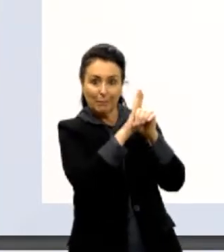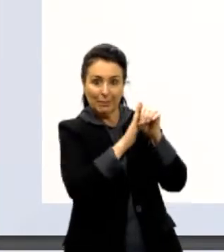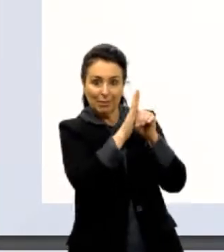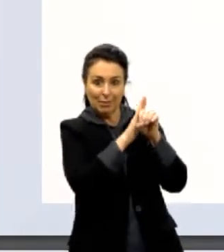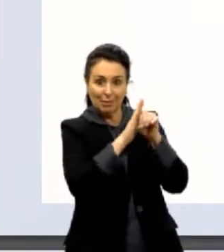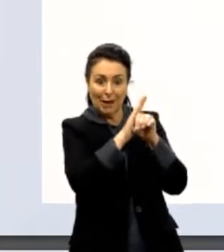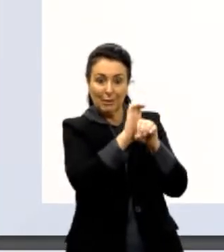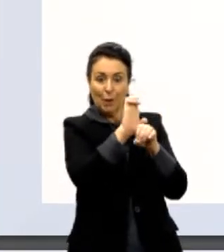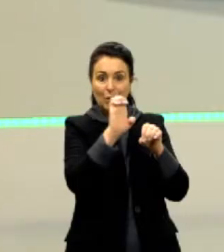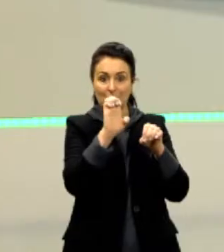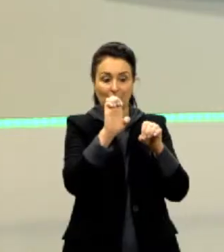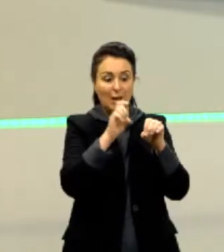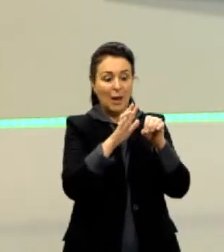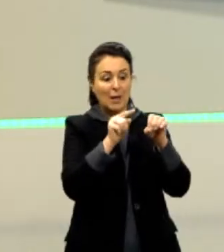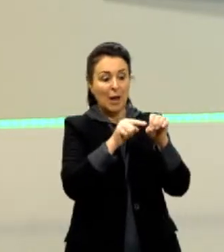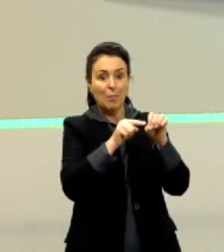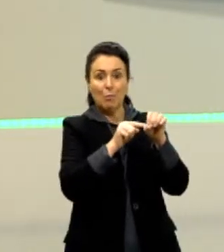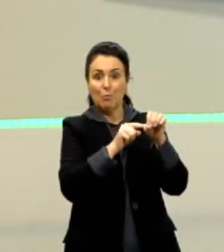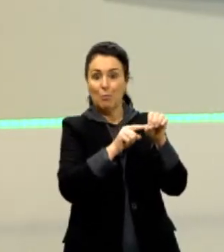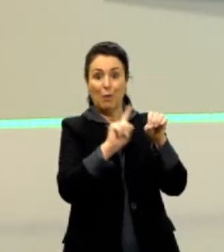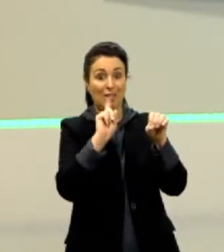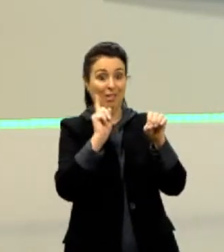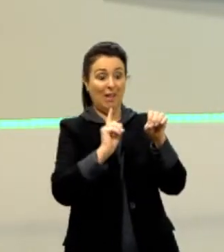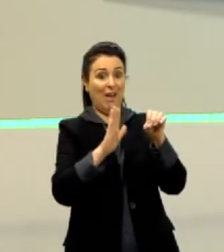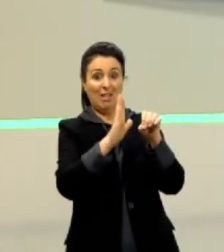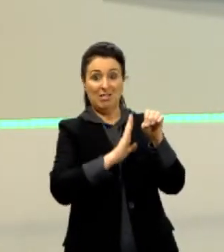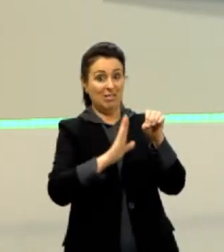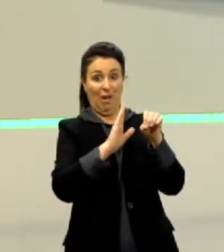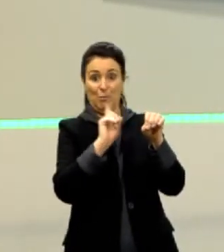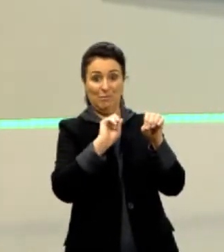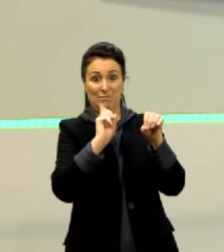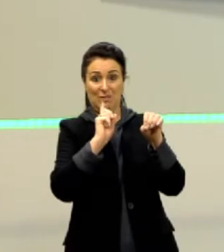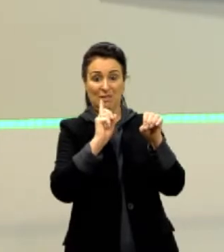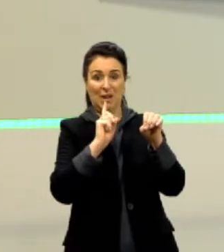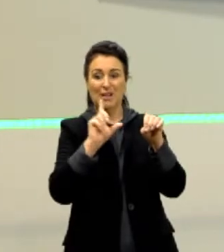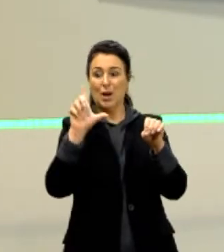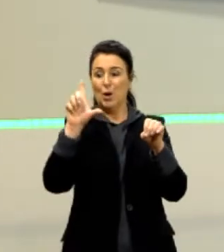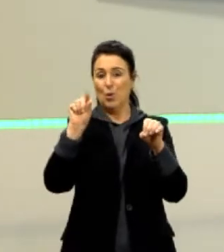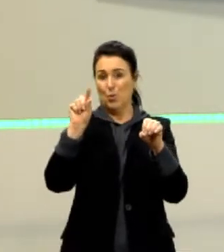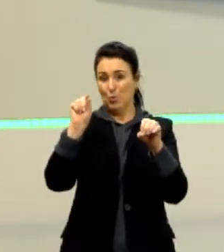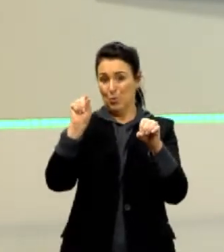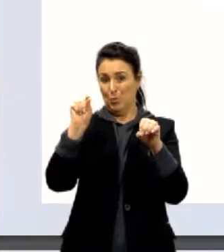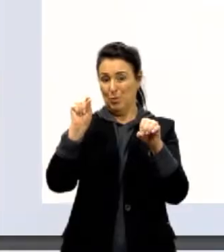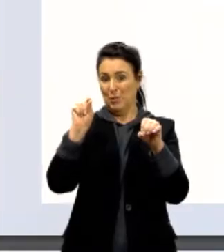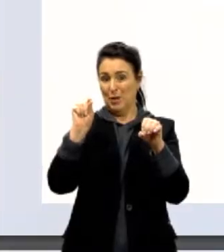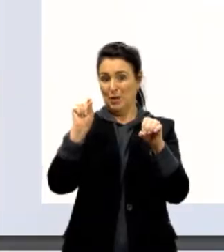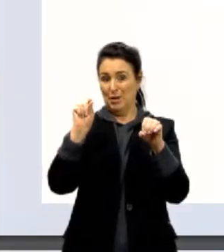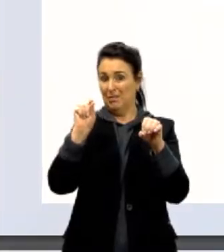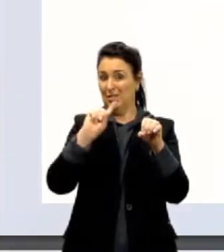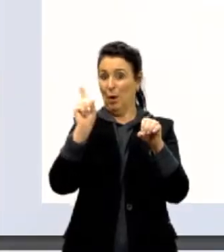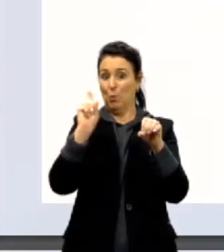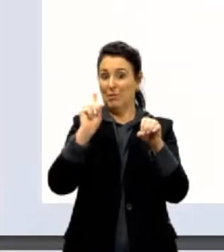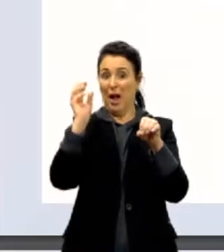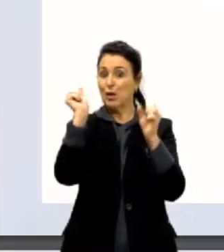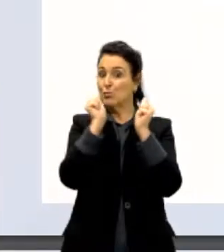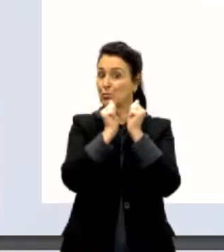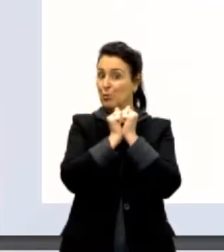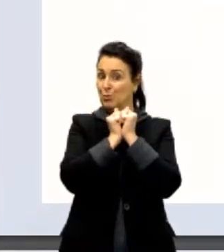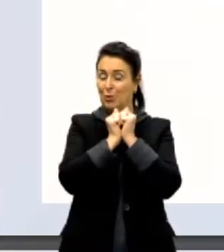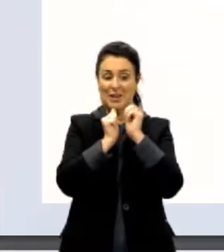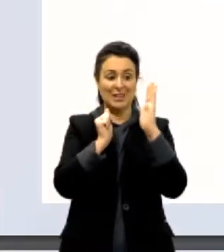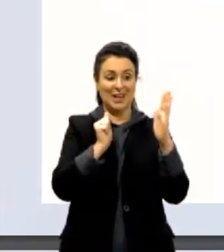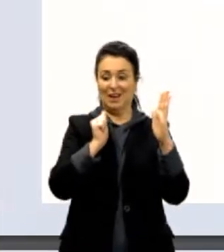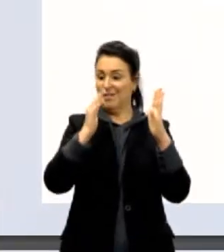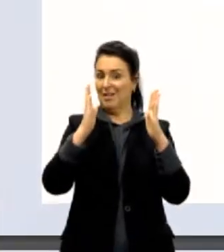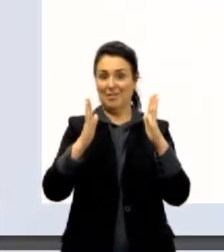E bolinha aberta que te diz que o número 10 em si não está envolvido. Então, nesse intervalo nós temos